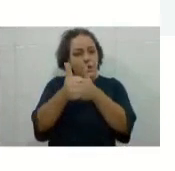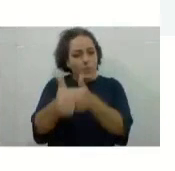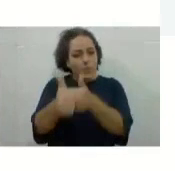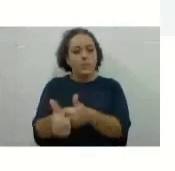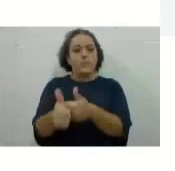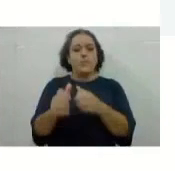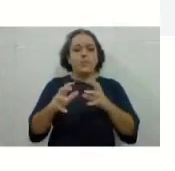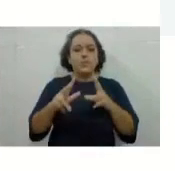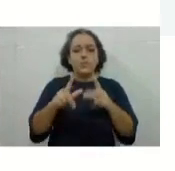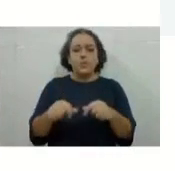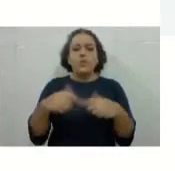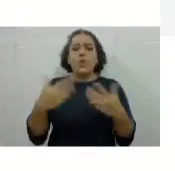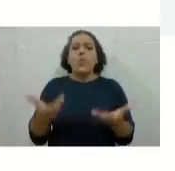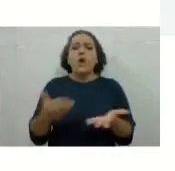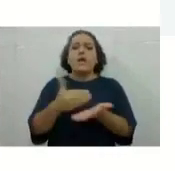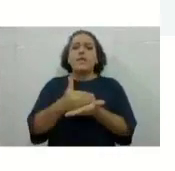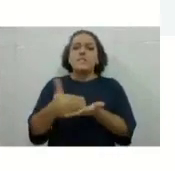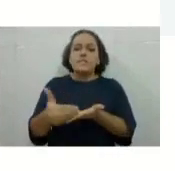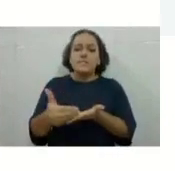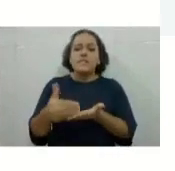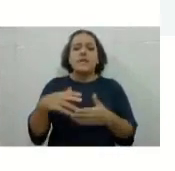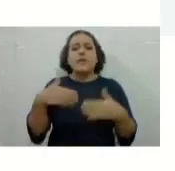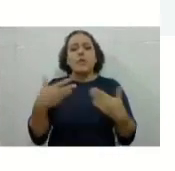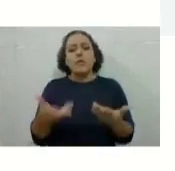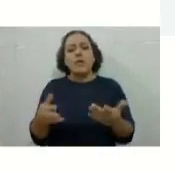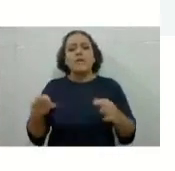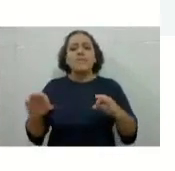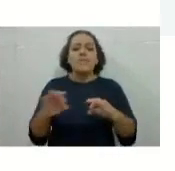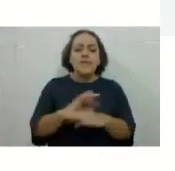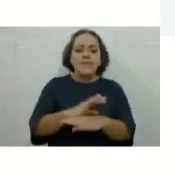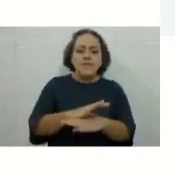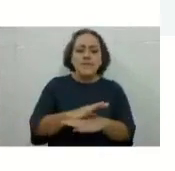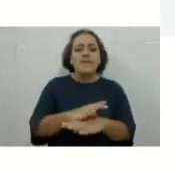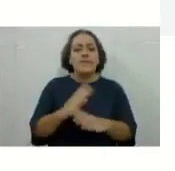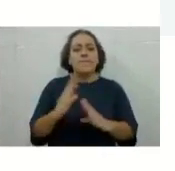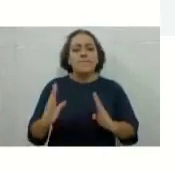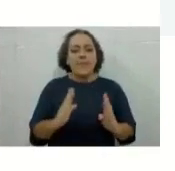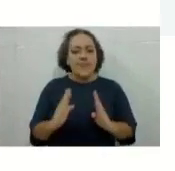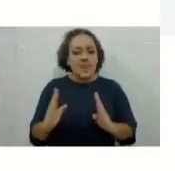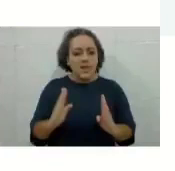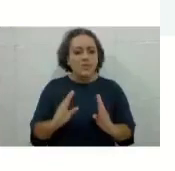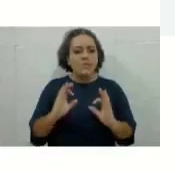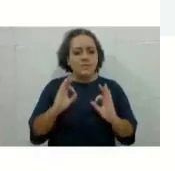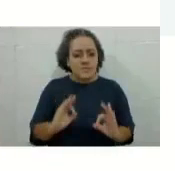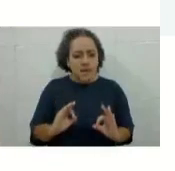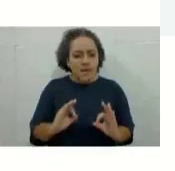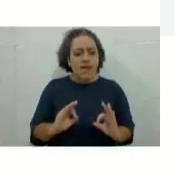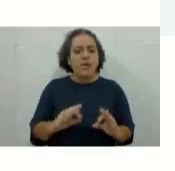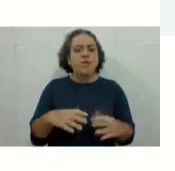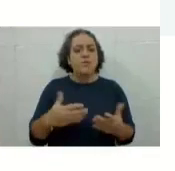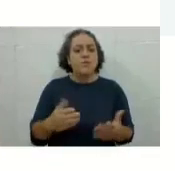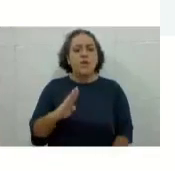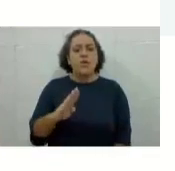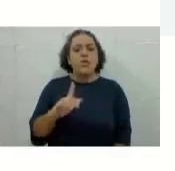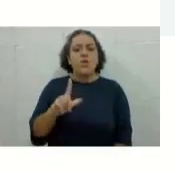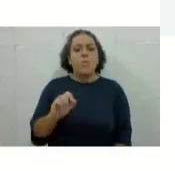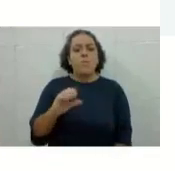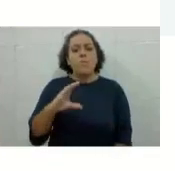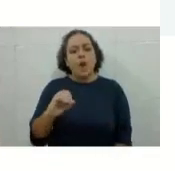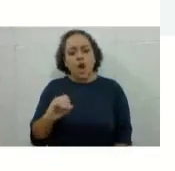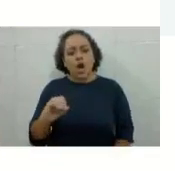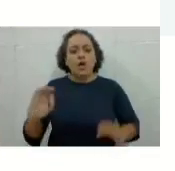inicia, quando termina o período, quando inicia o bloco, ou quando termina o bloco, dias e horários,